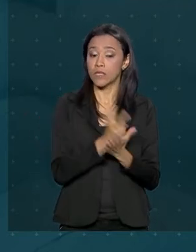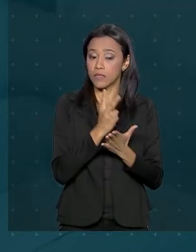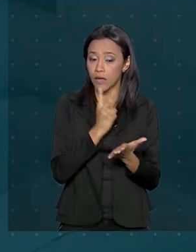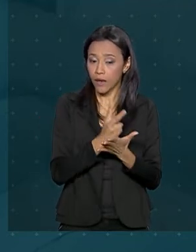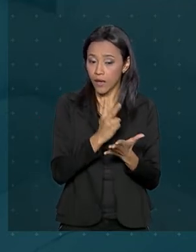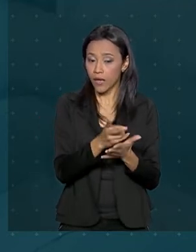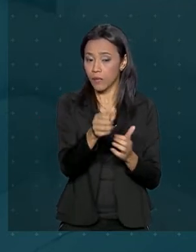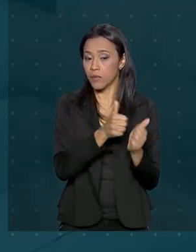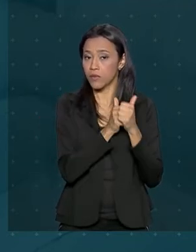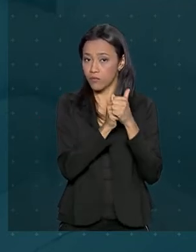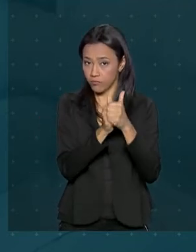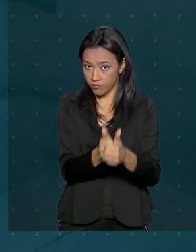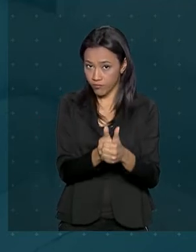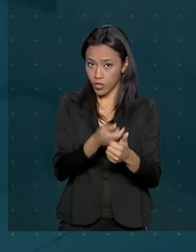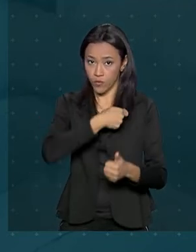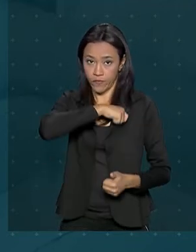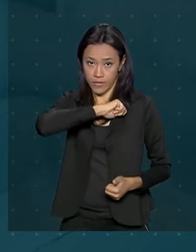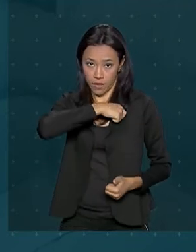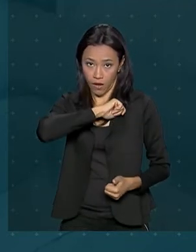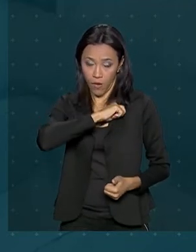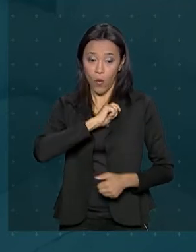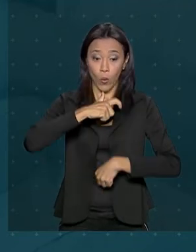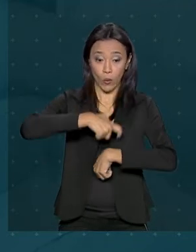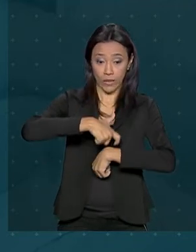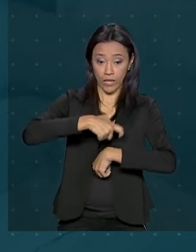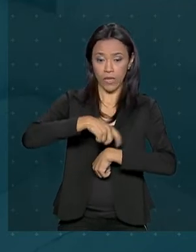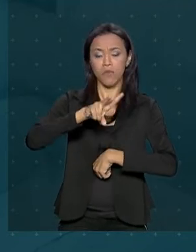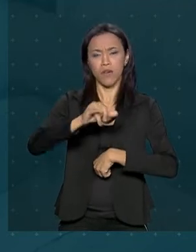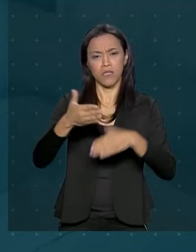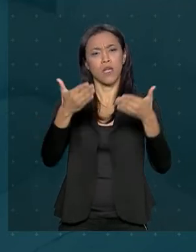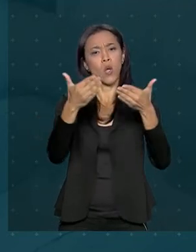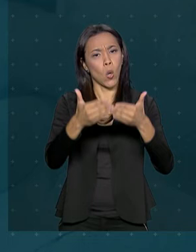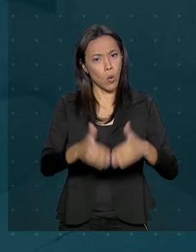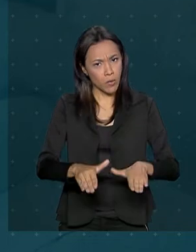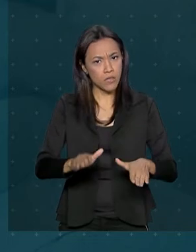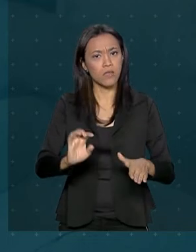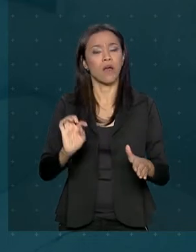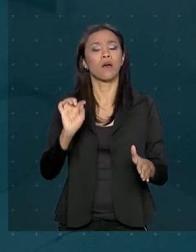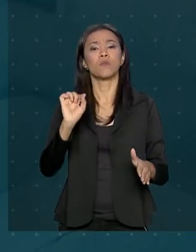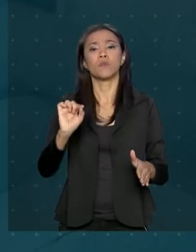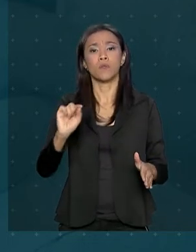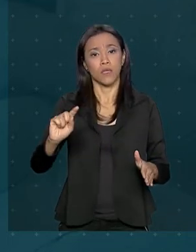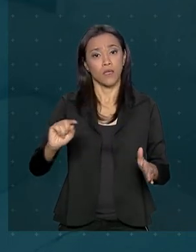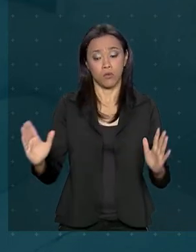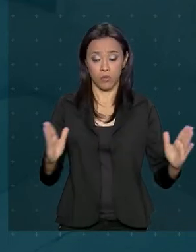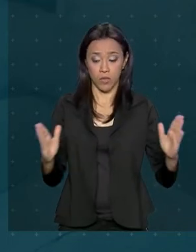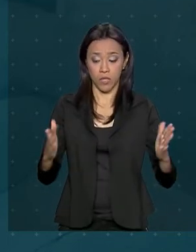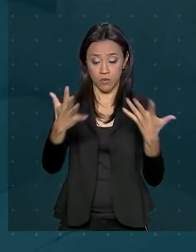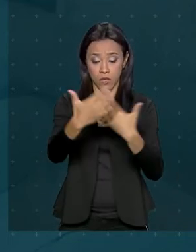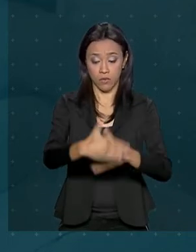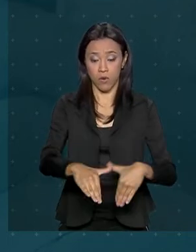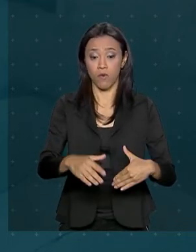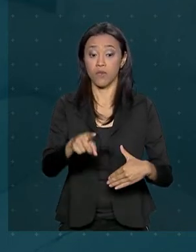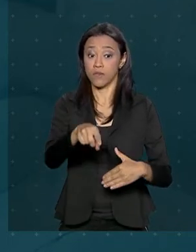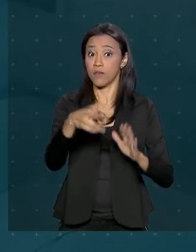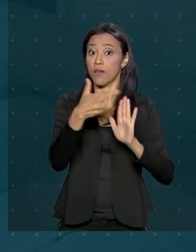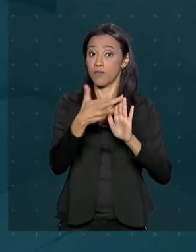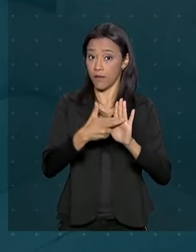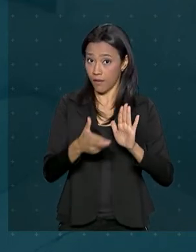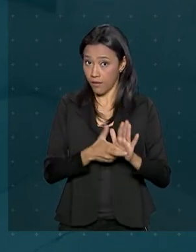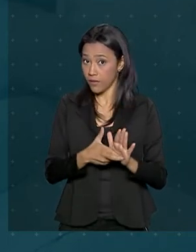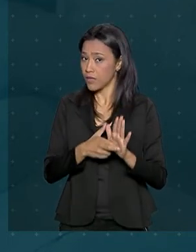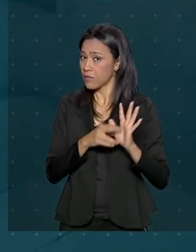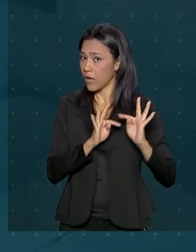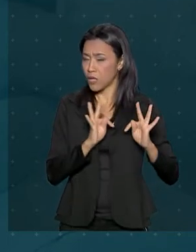acompanhadas de um fiscal. O tempo gasto será compensado durante a realização do exame e as regras valem para todas